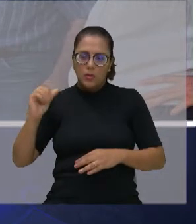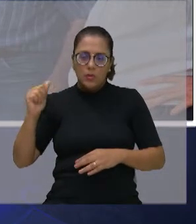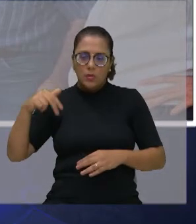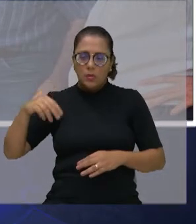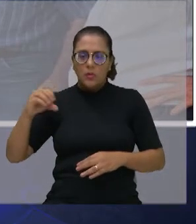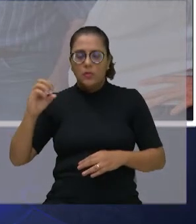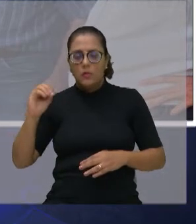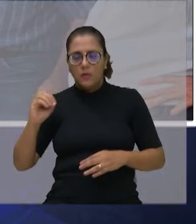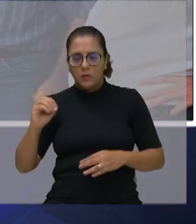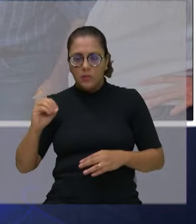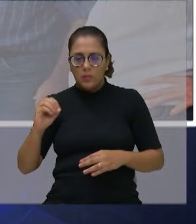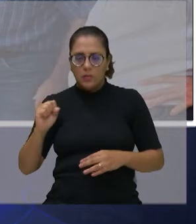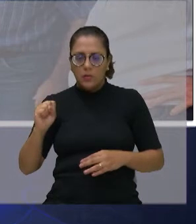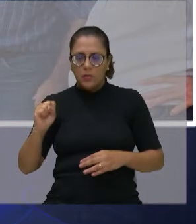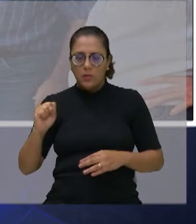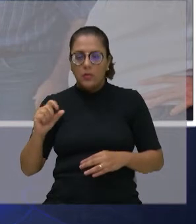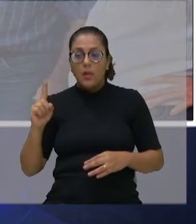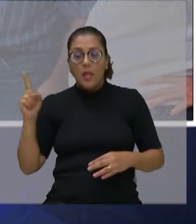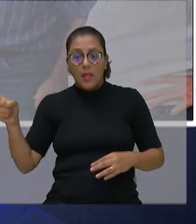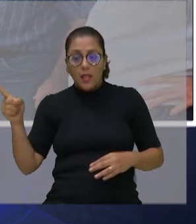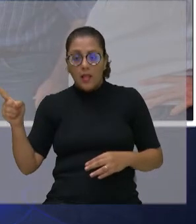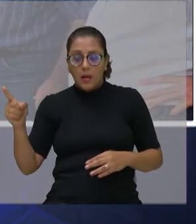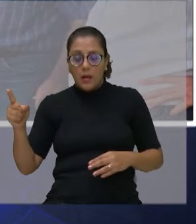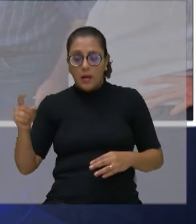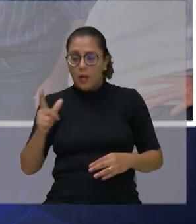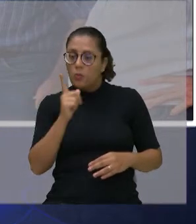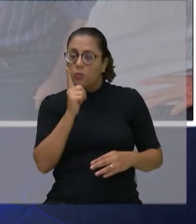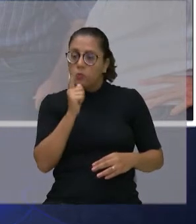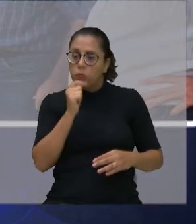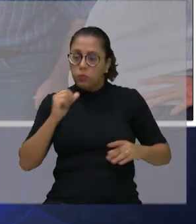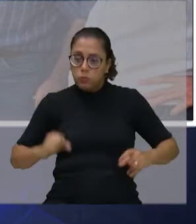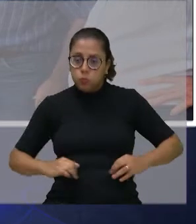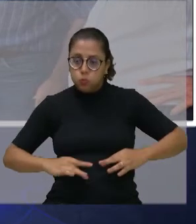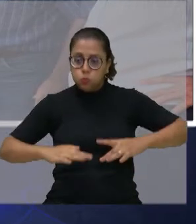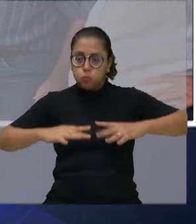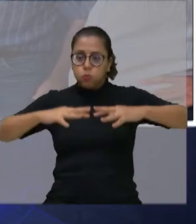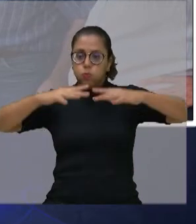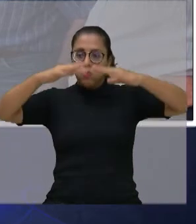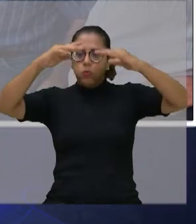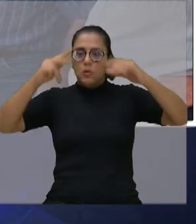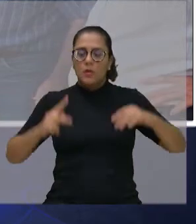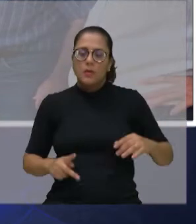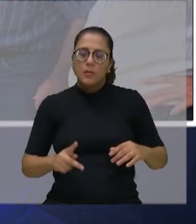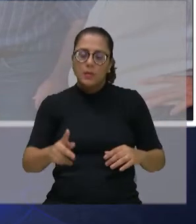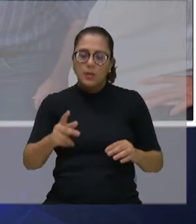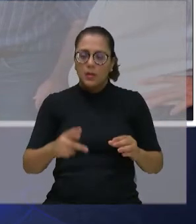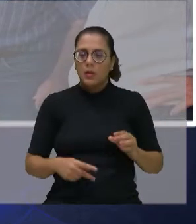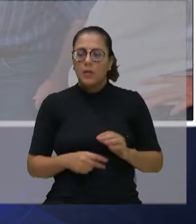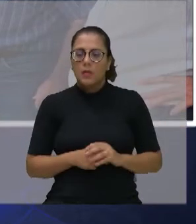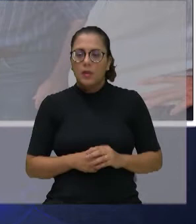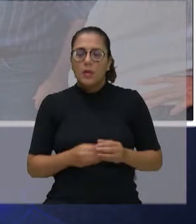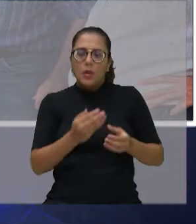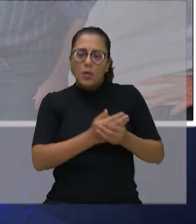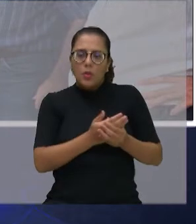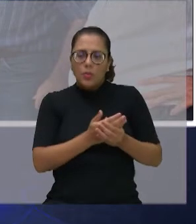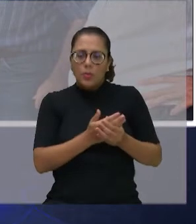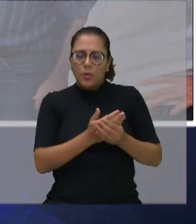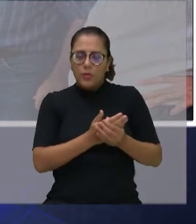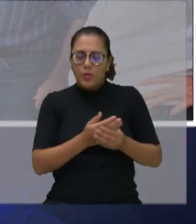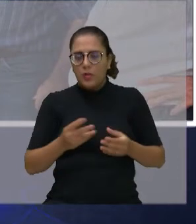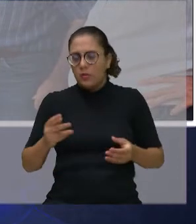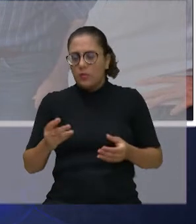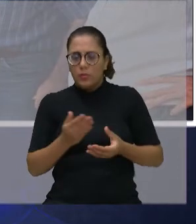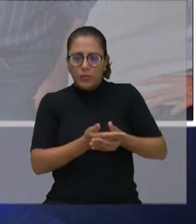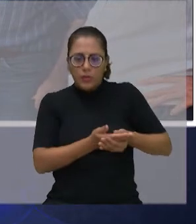bacia lá que está sempre dando enchente, que é um projeto que já está sendo feito, vai ter que acabar agora em